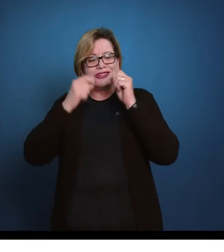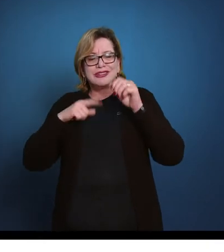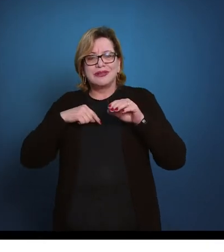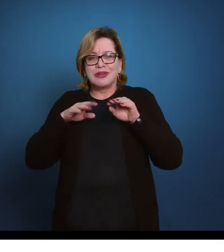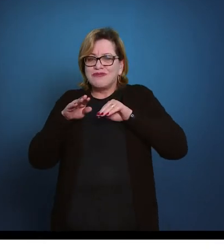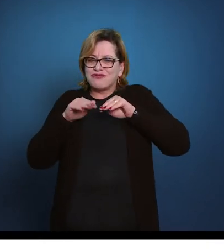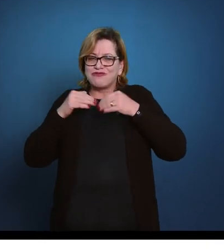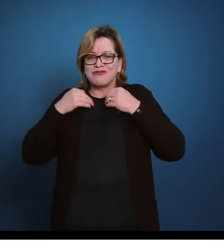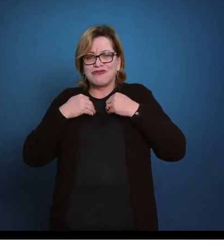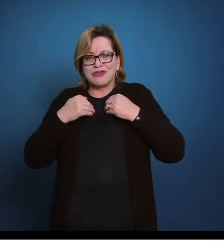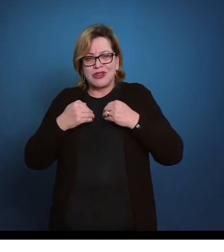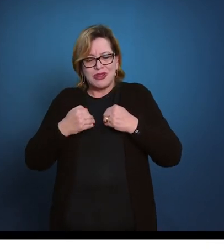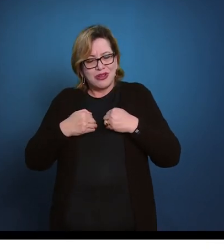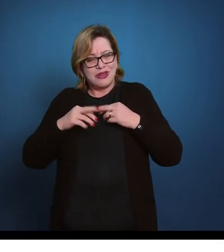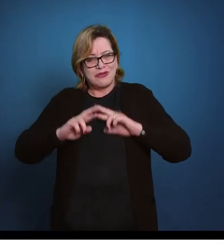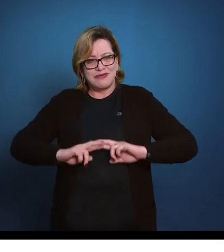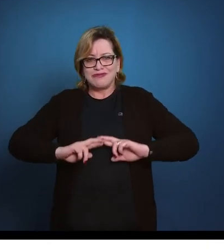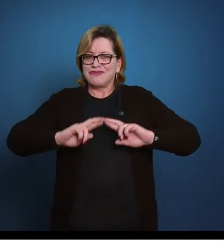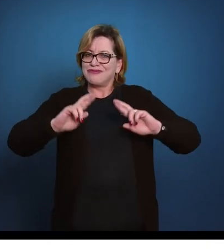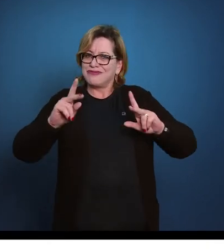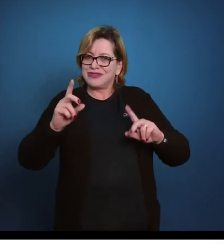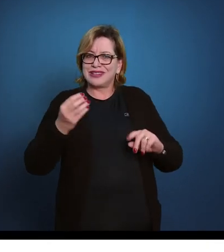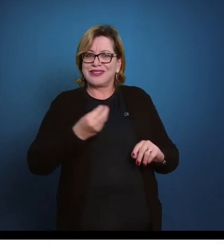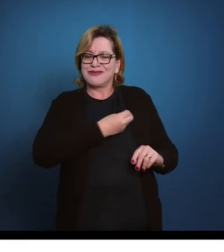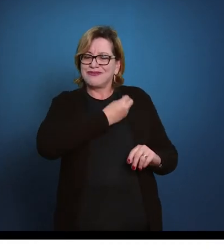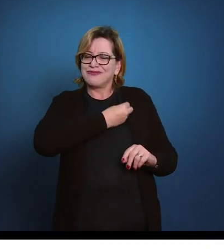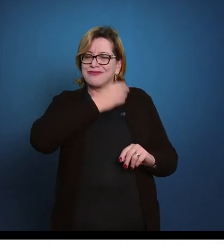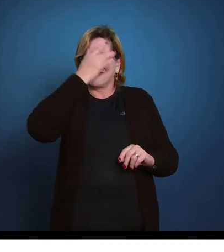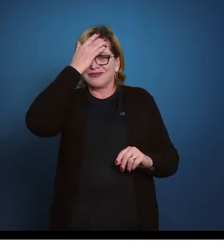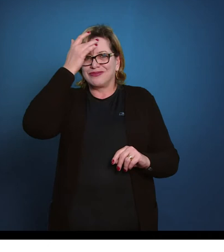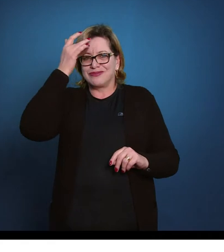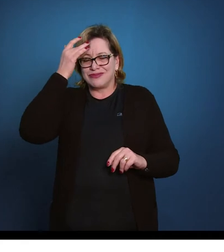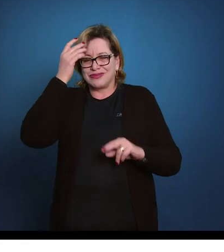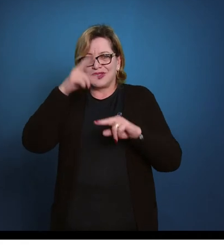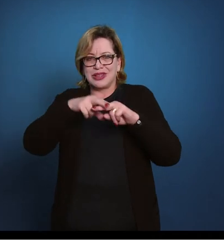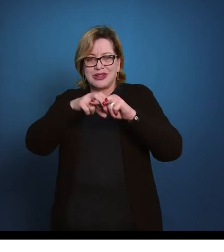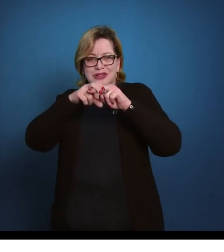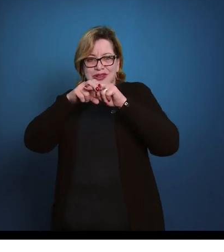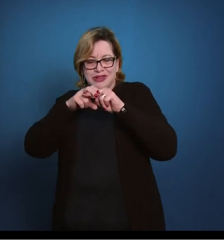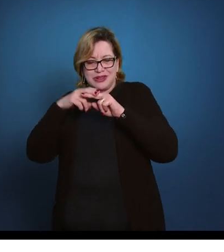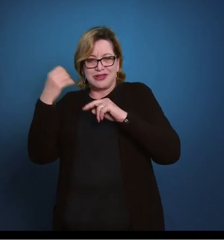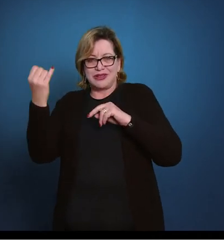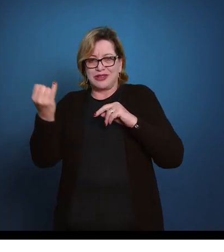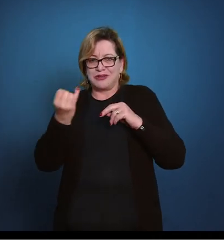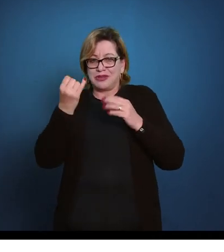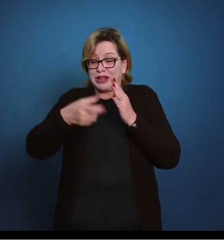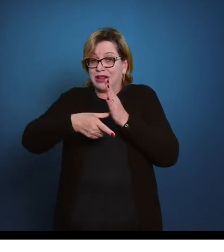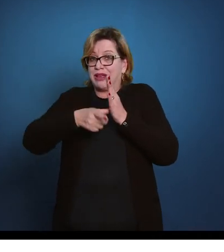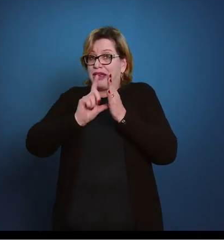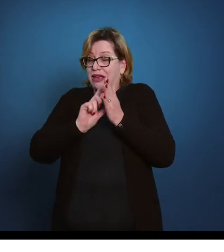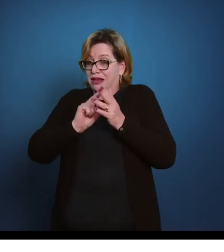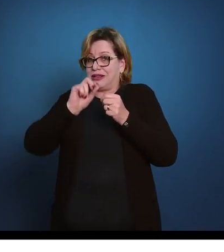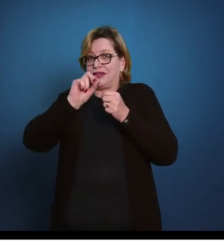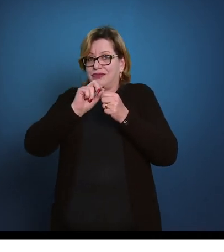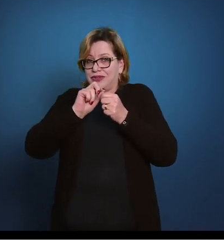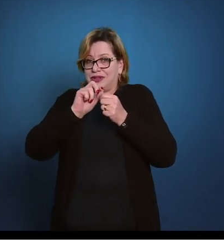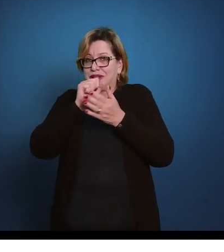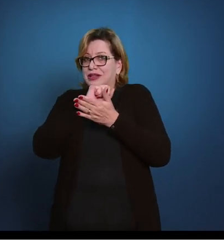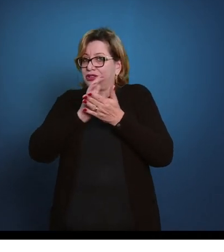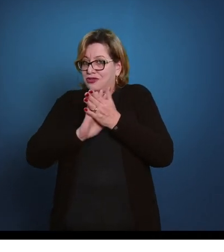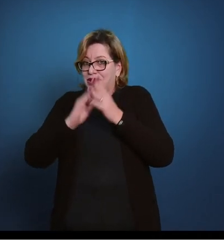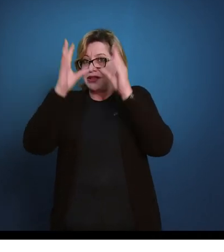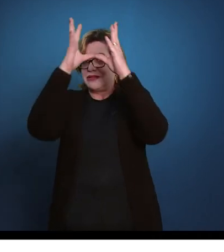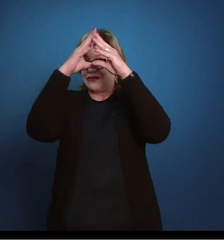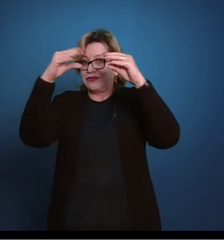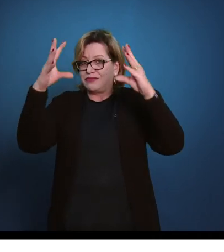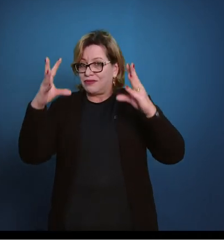bastante incomuns no nosso cotidiano. Por isso, uma preparação corporal antes de realizar a aula, um